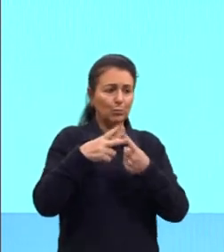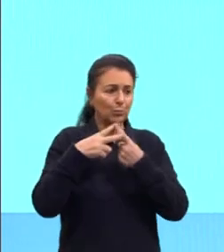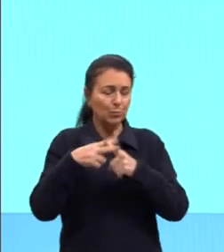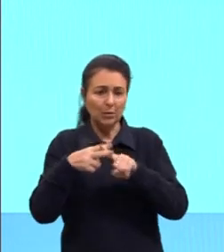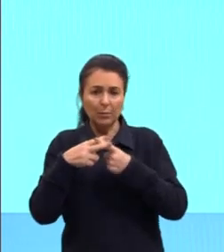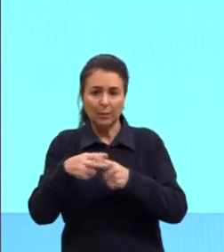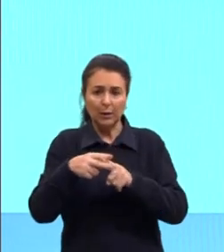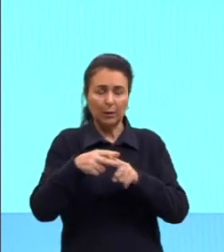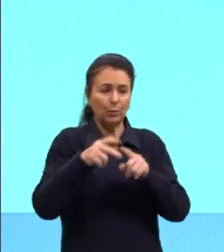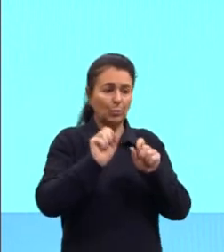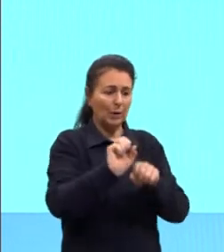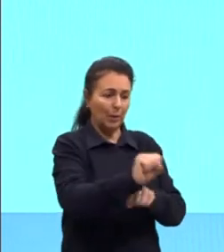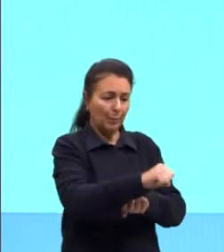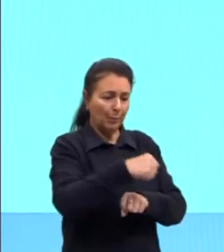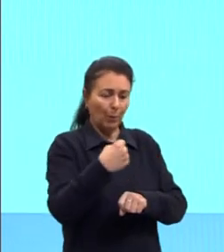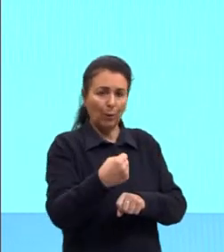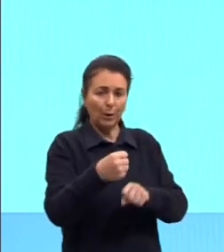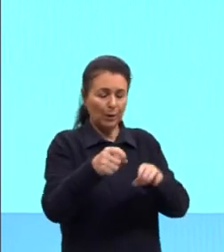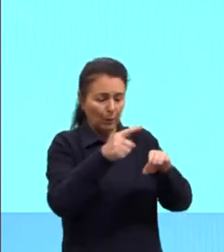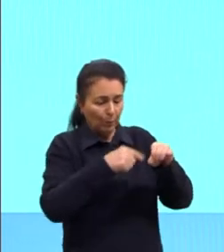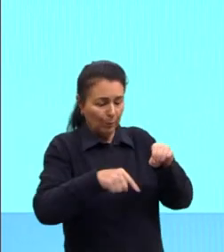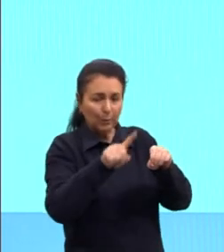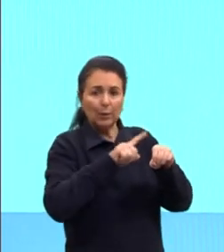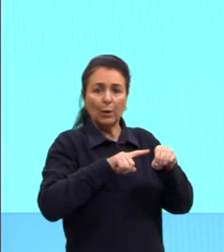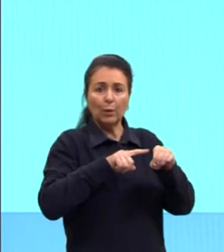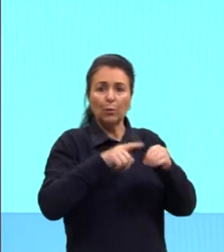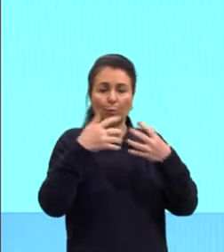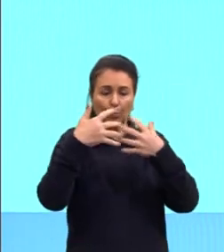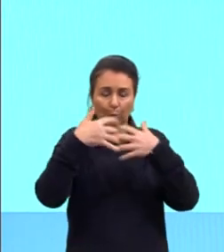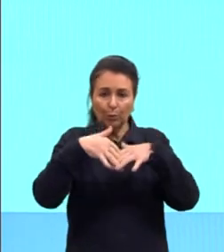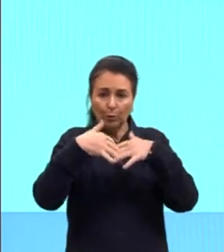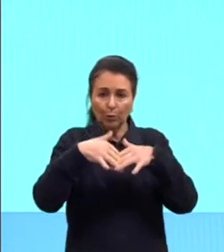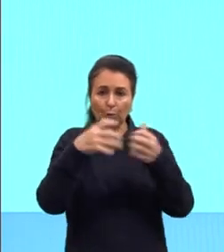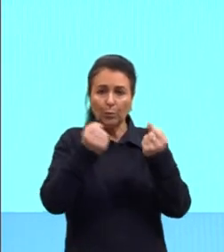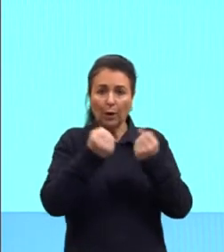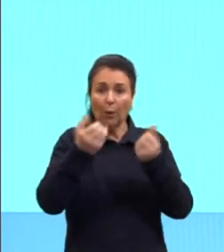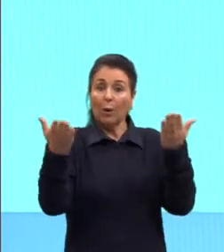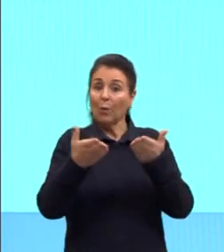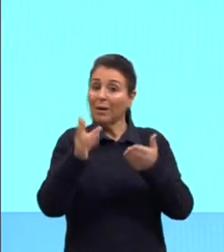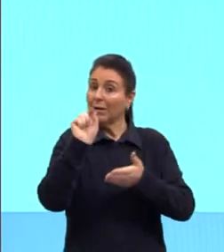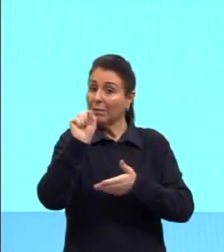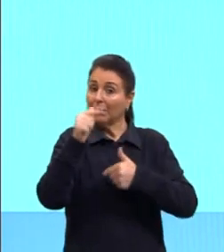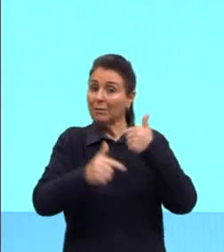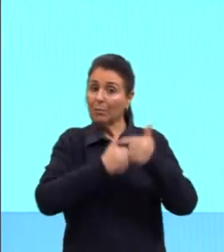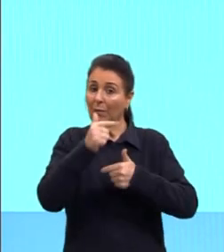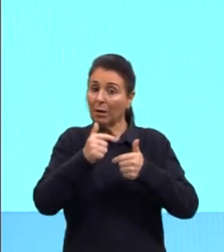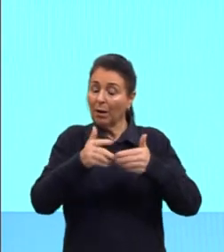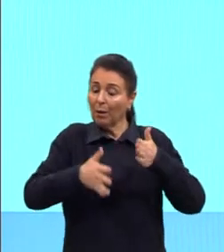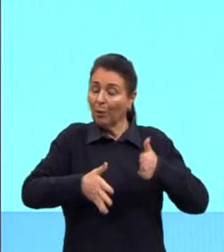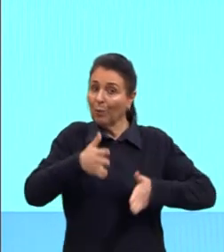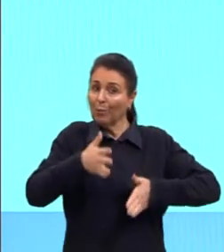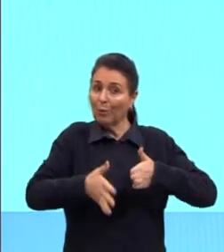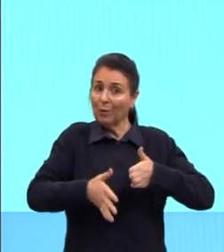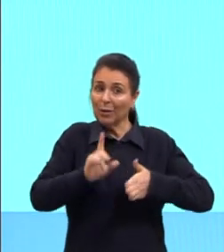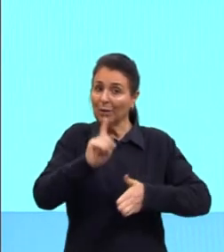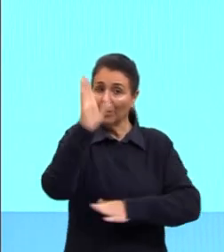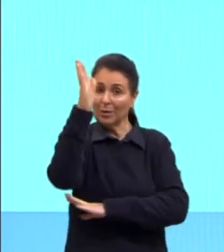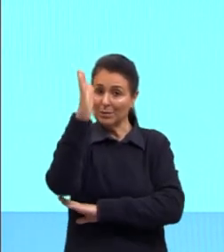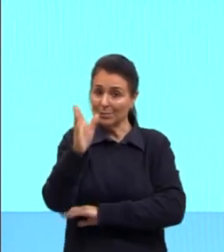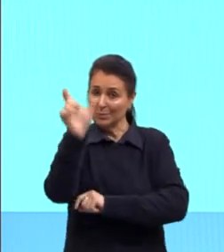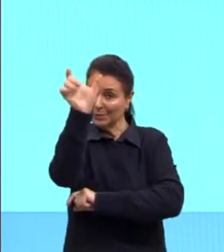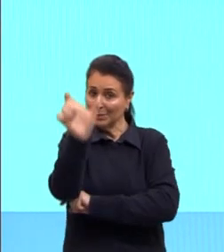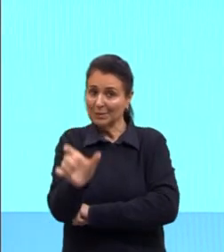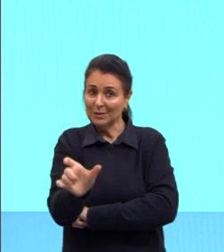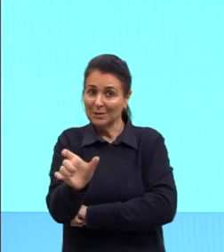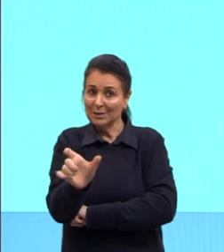Porta, pneu, motor, agora não. Agora são robôs, ó, pode ver. Na imagem nem dá para ver pessoas, né? Possivelmente estejam ali